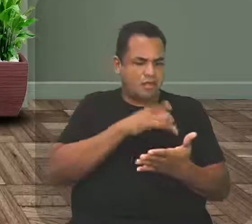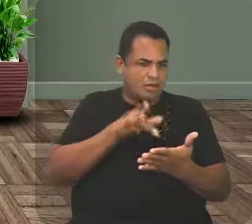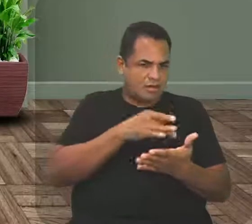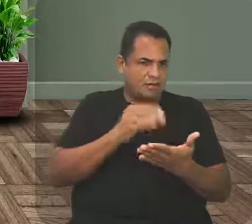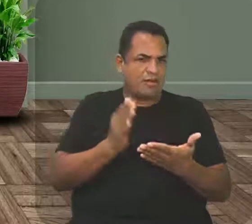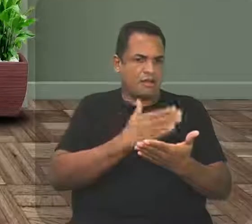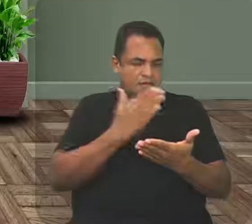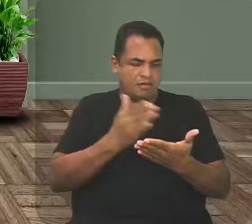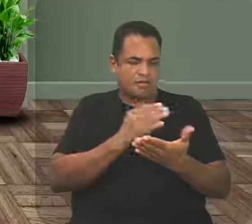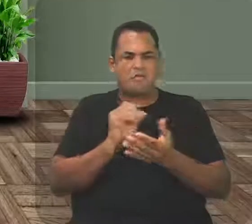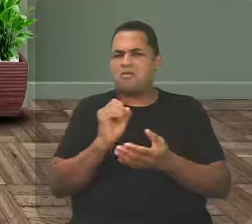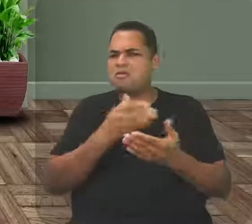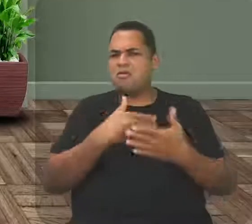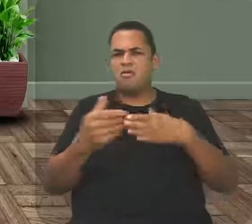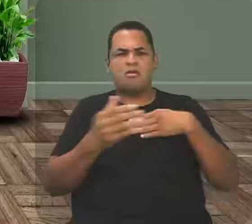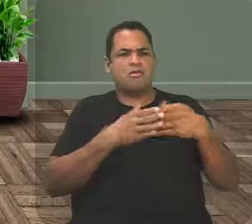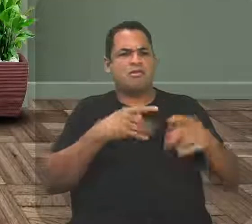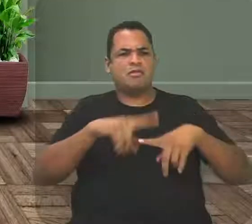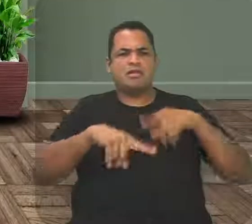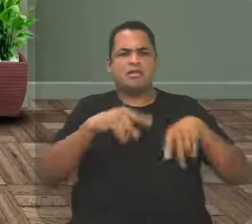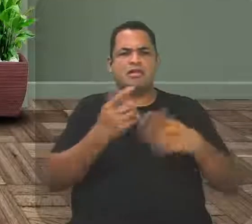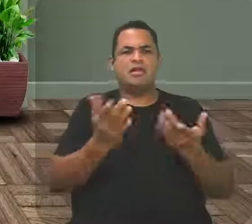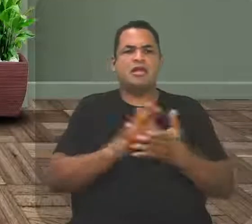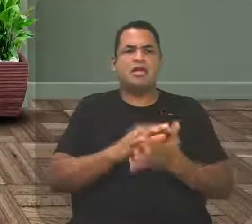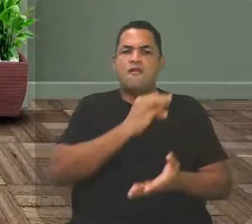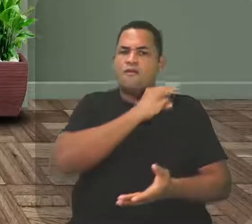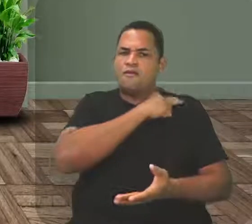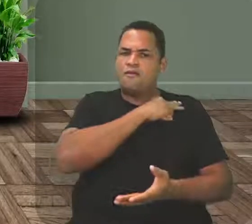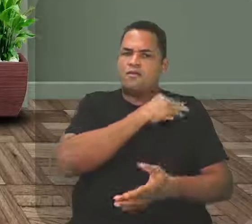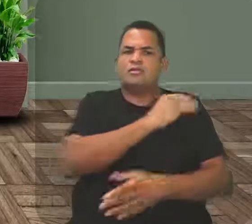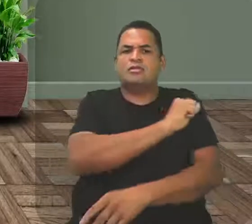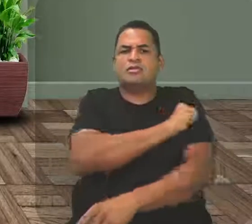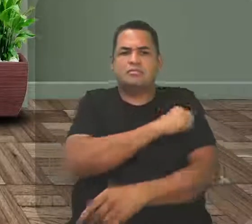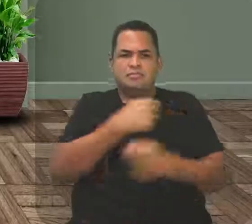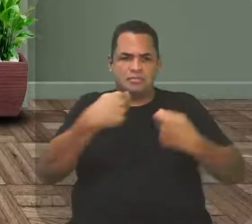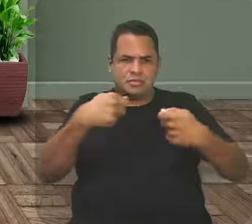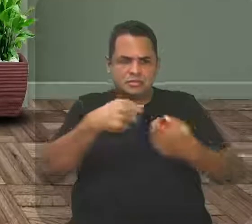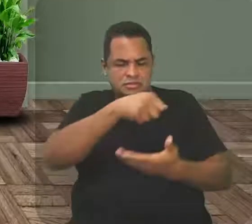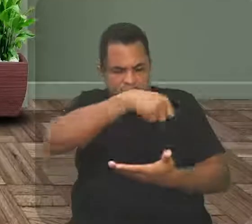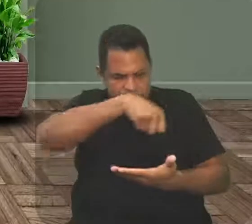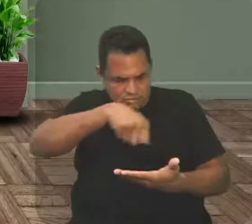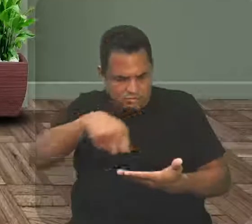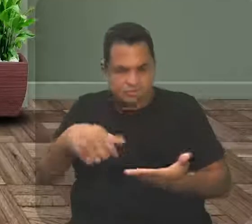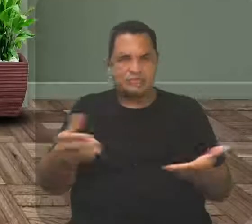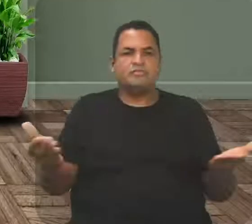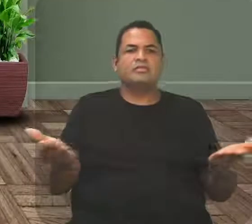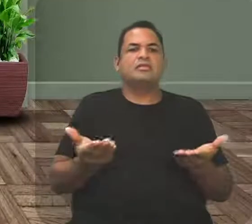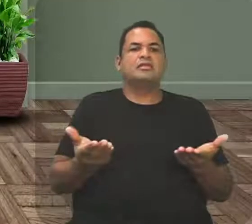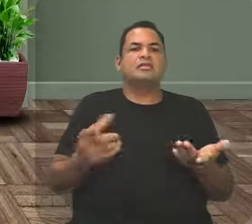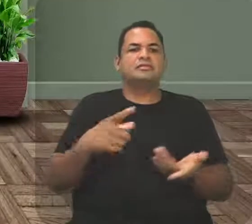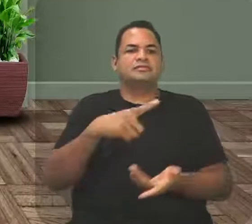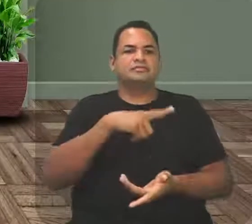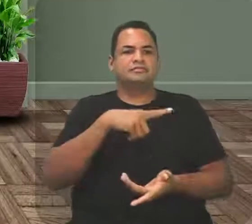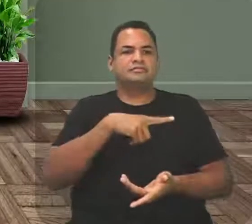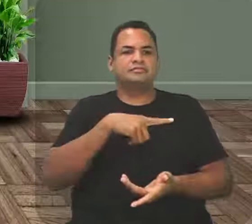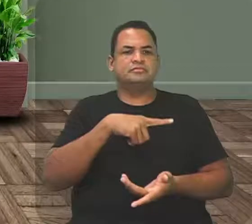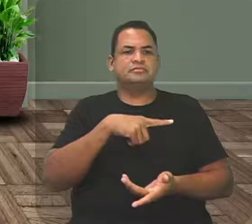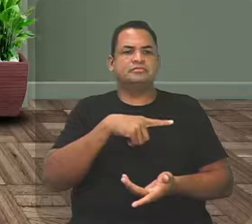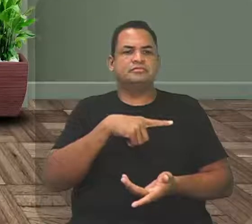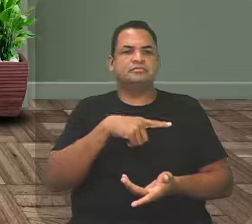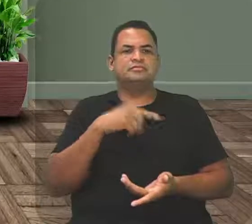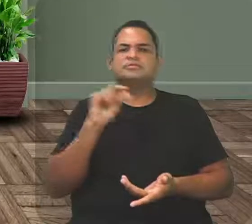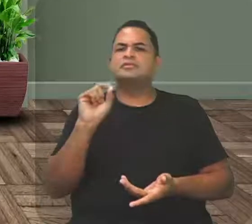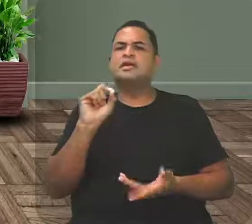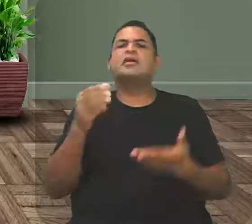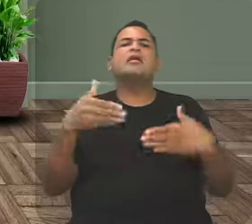seu caderno, qualquer material. Porque aluno terceirão precisa fazer registro. E olha, vamos ter... O